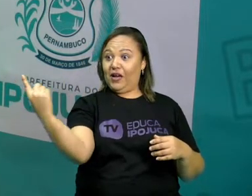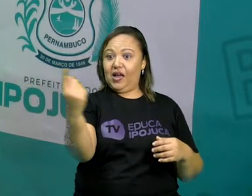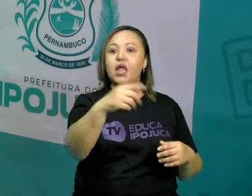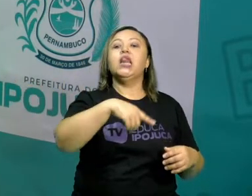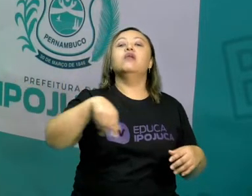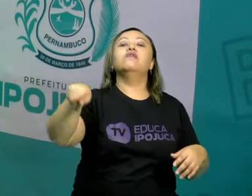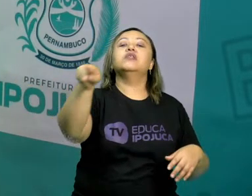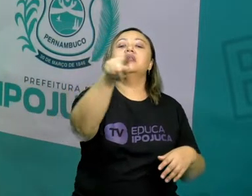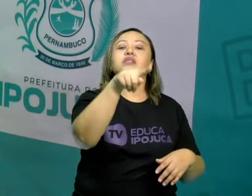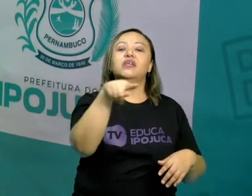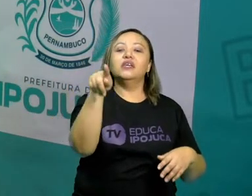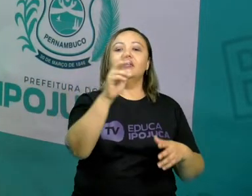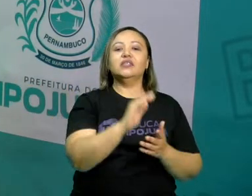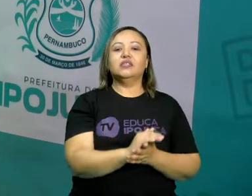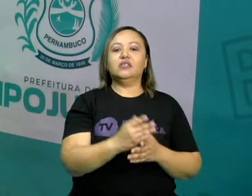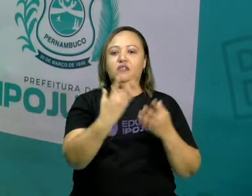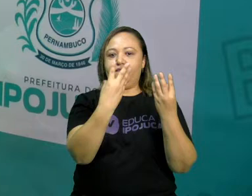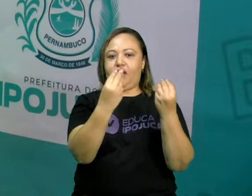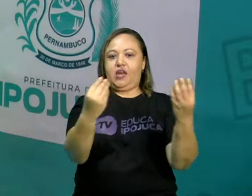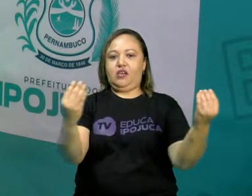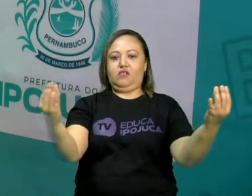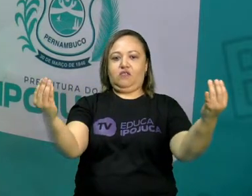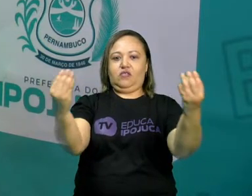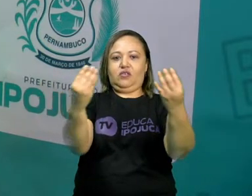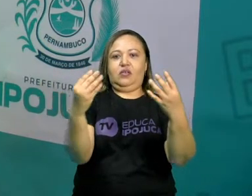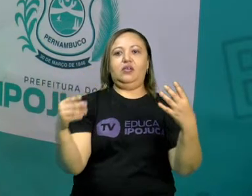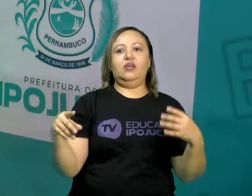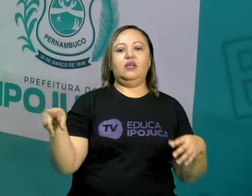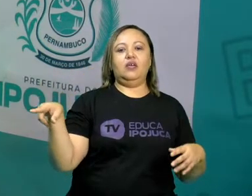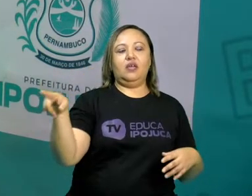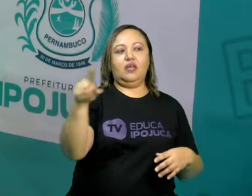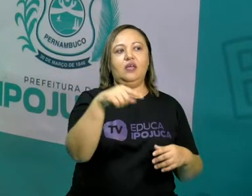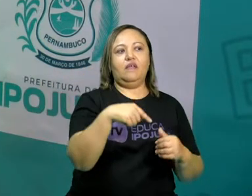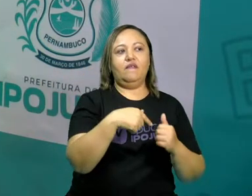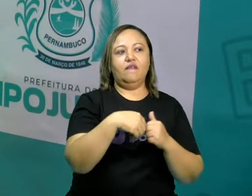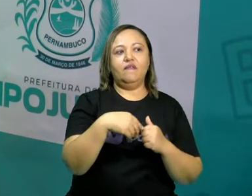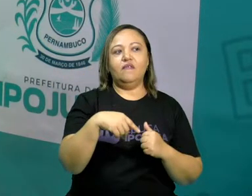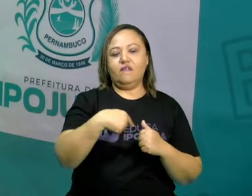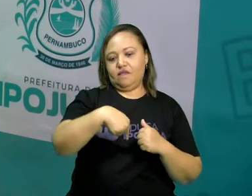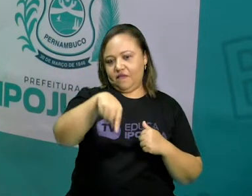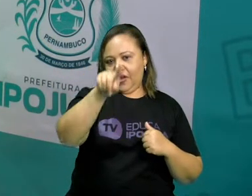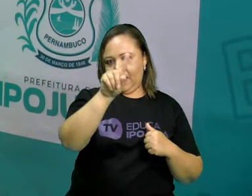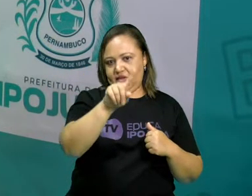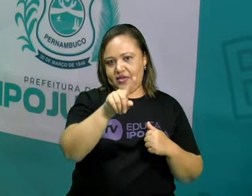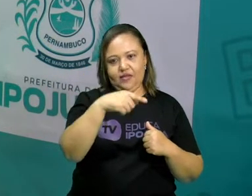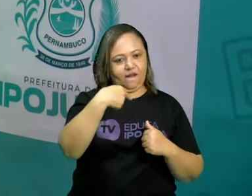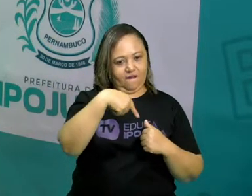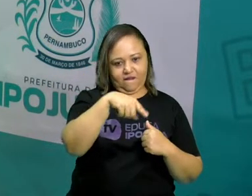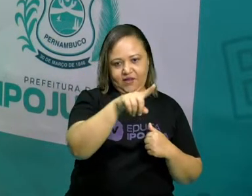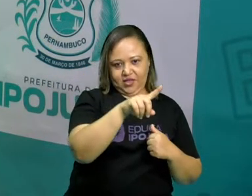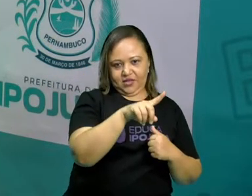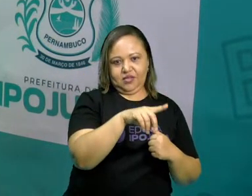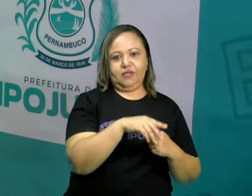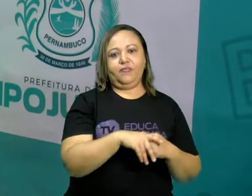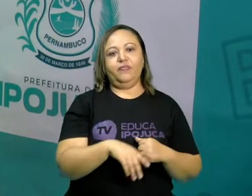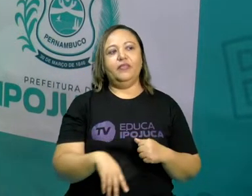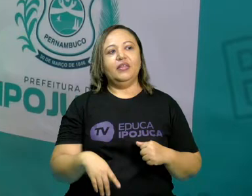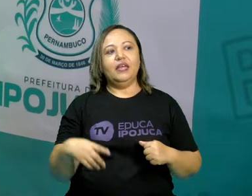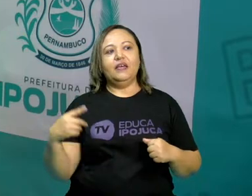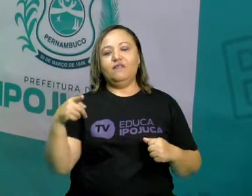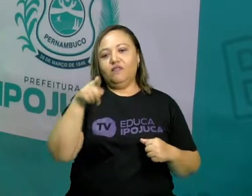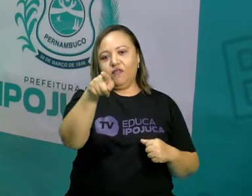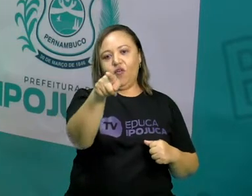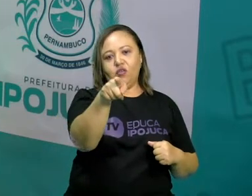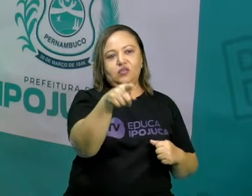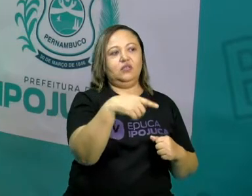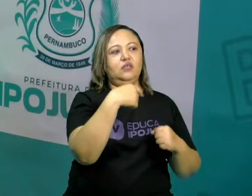tu vai, ela vai, ele vai, já eu não vou. Se eu não vou, não é nós. É